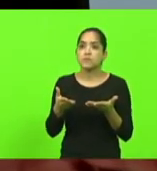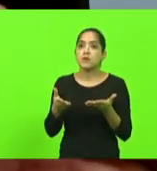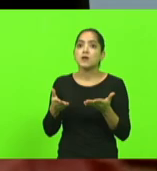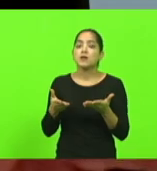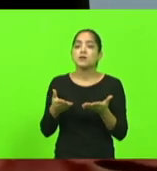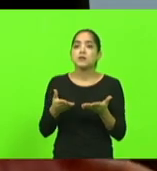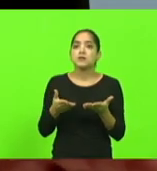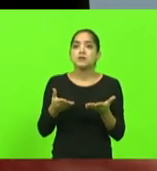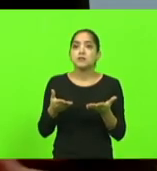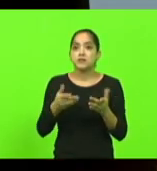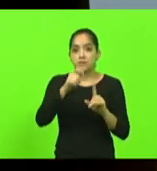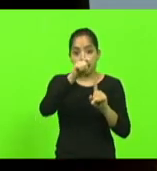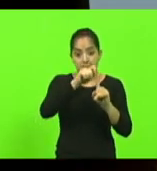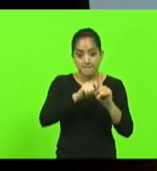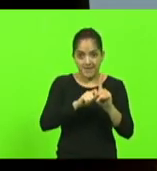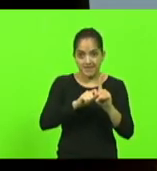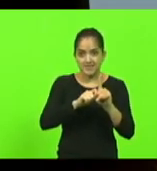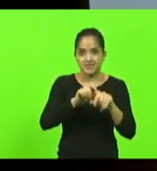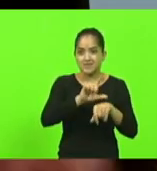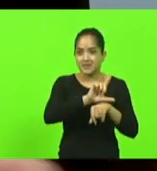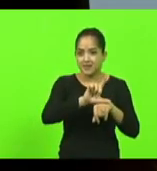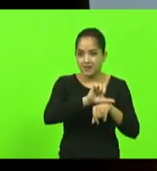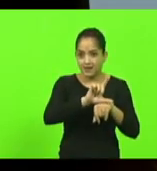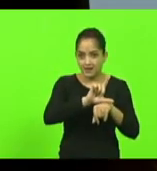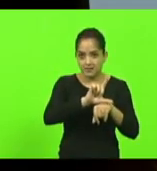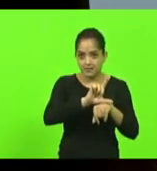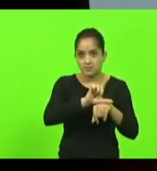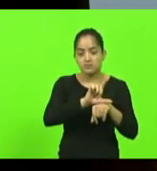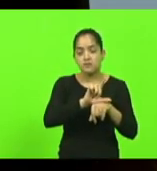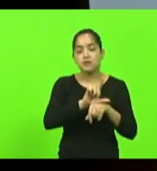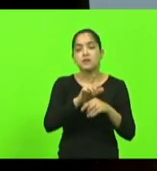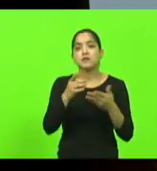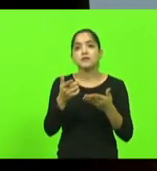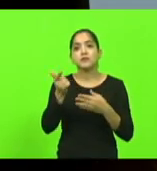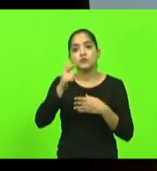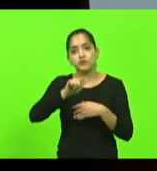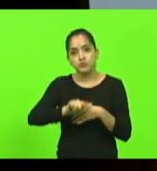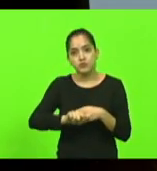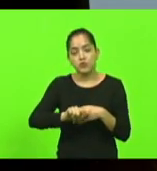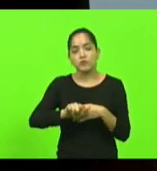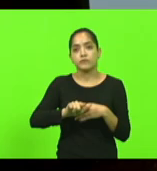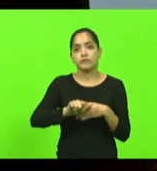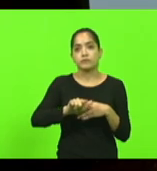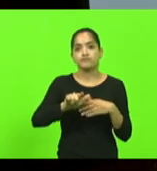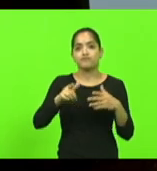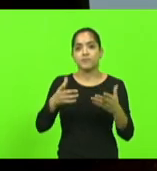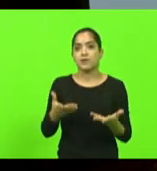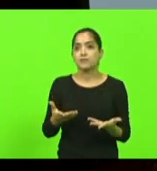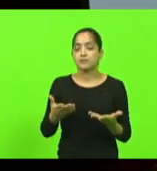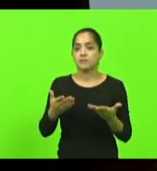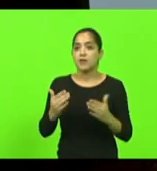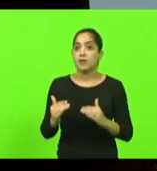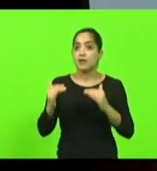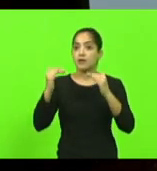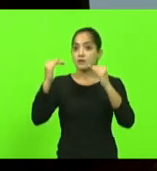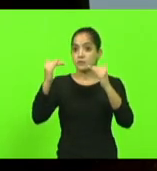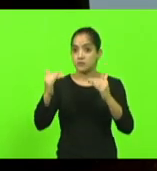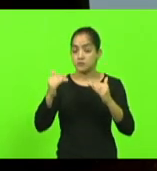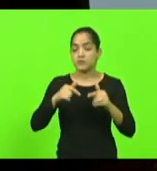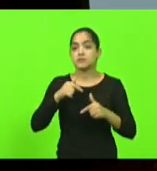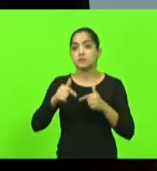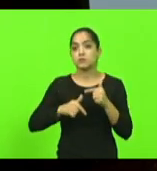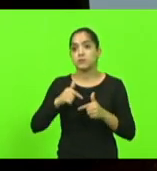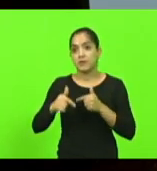o mês lilás quero mais uma vez aqui enaltecer o grande trabalho